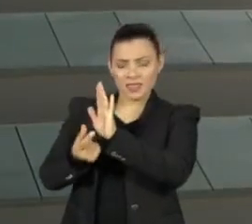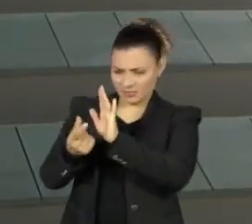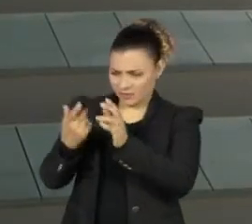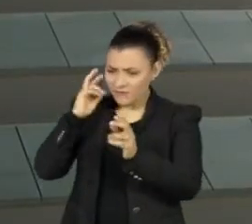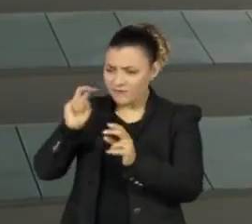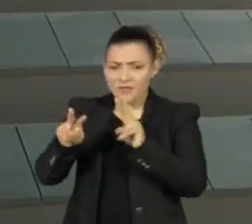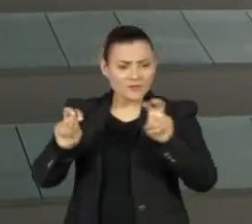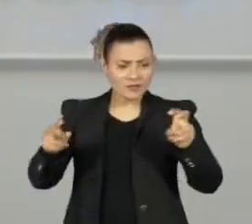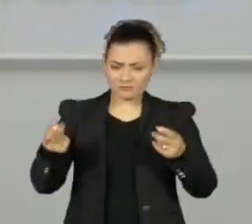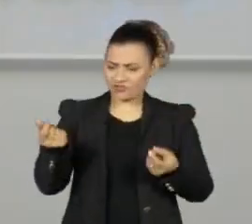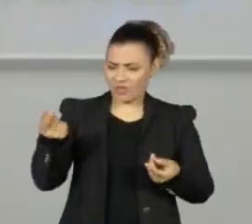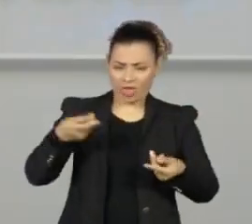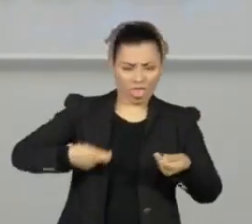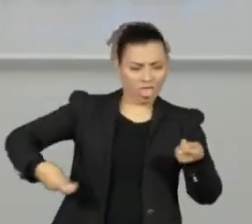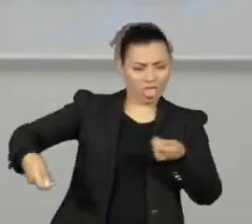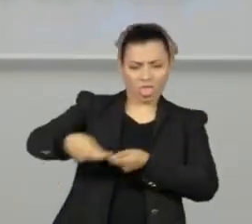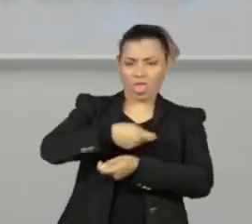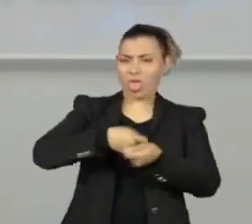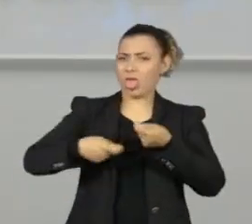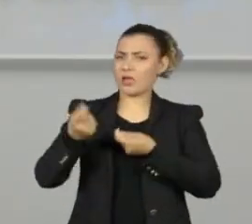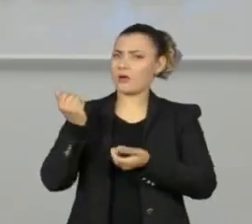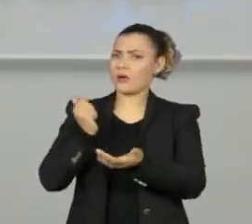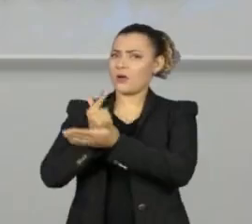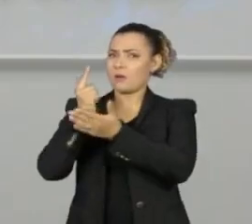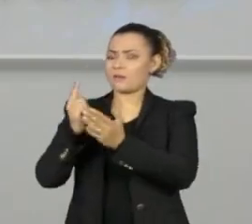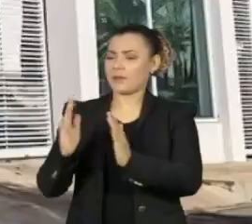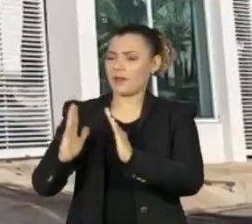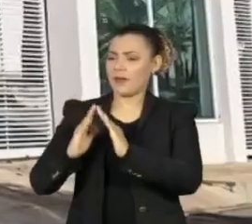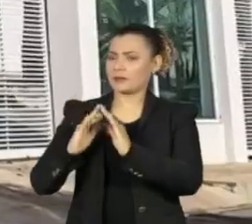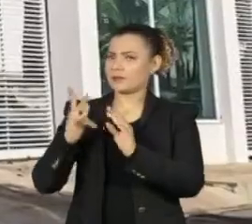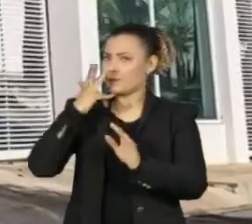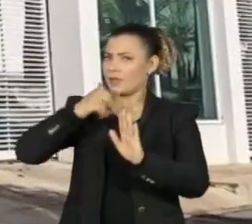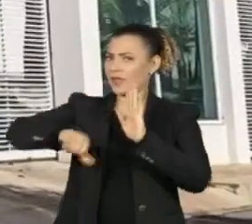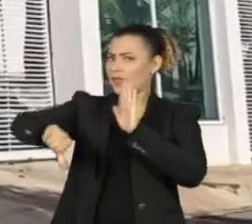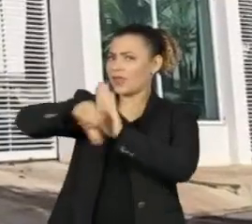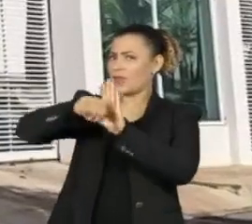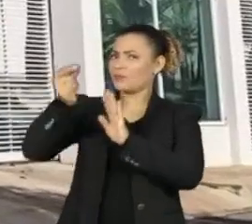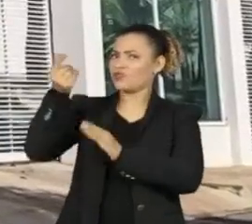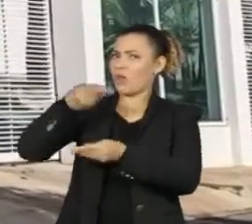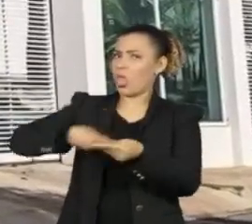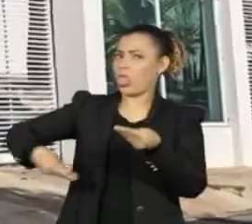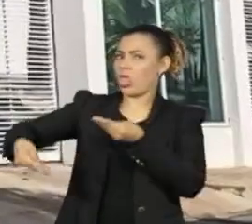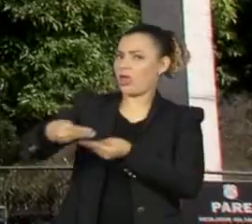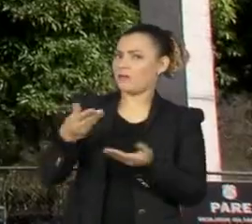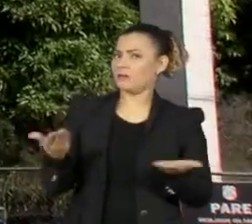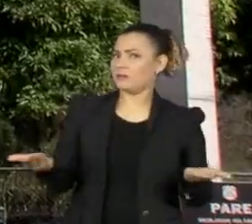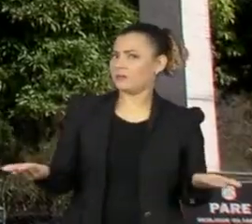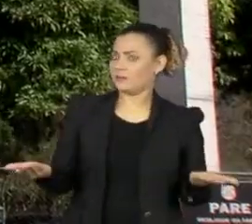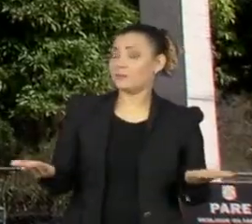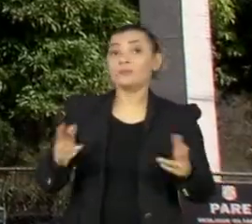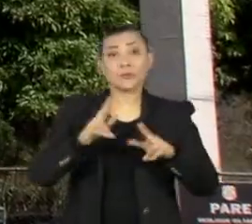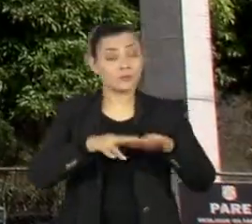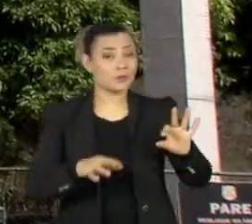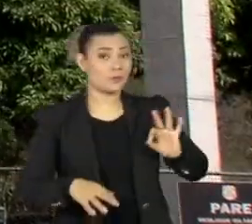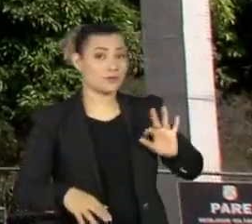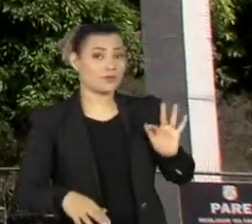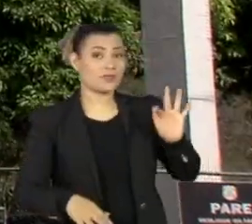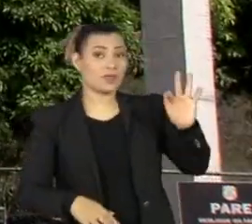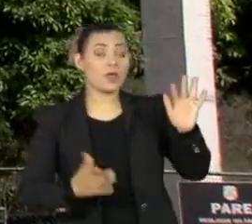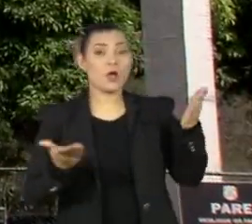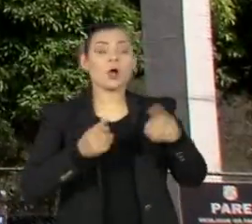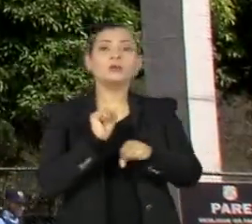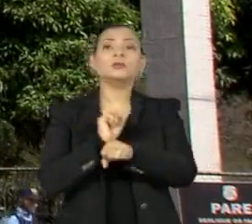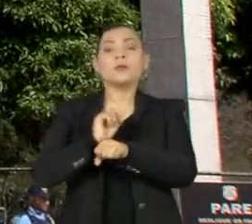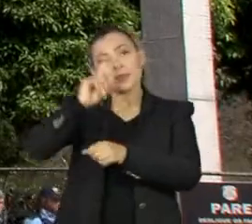transações atípicas na compra do imóvel, que poderiam configurar crime de lavagem de dinheiro. Por isso, a Polícia Federal agora